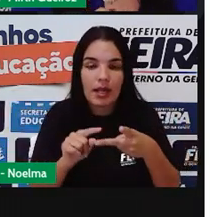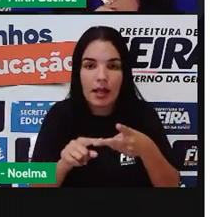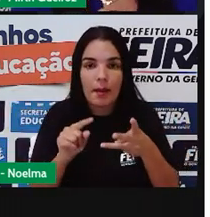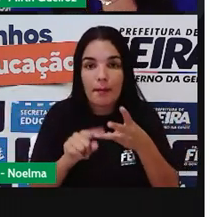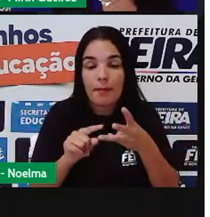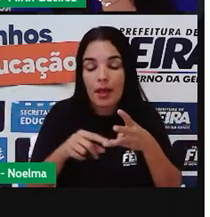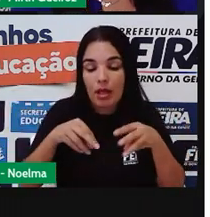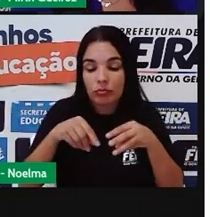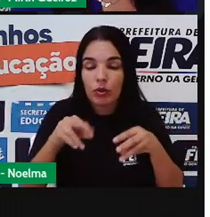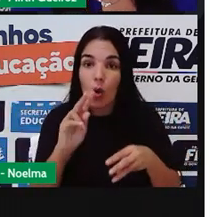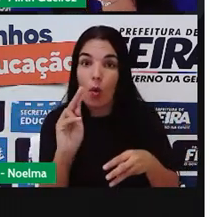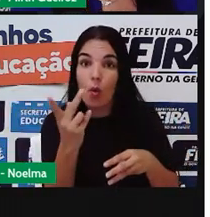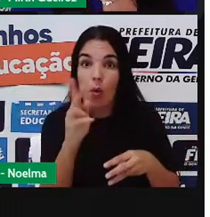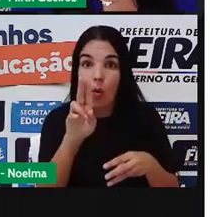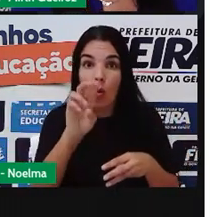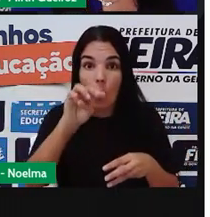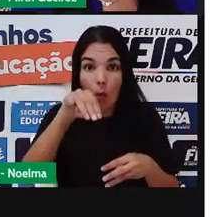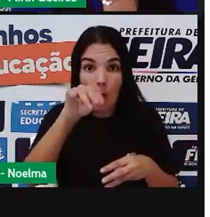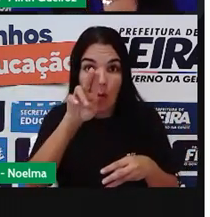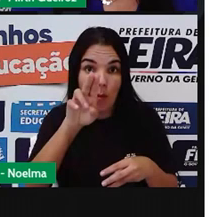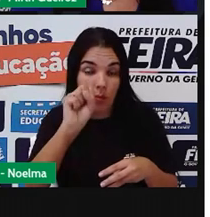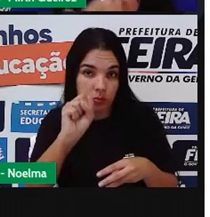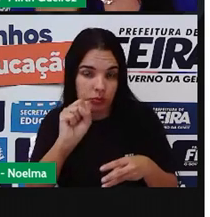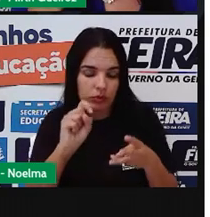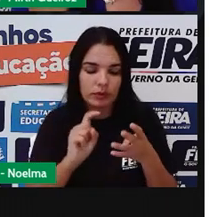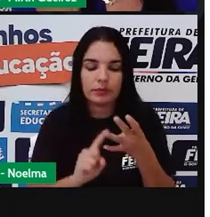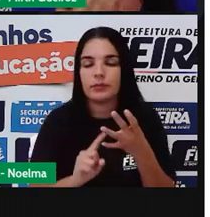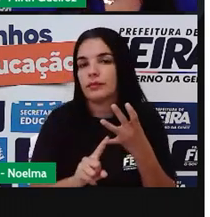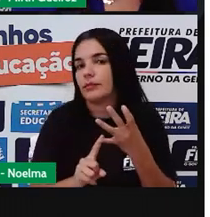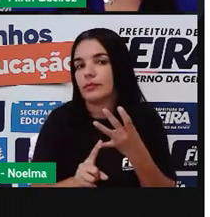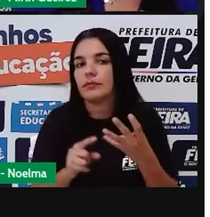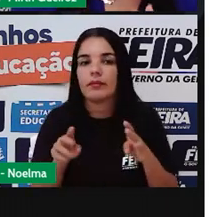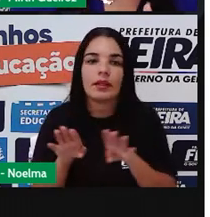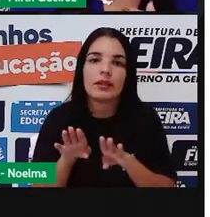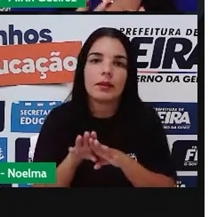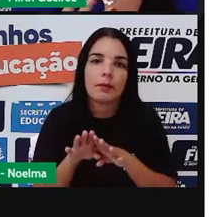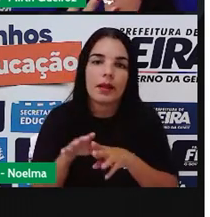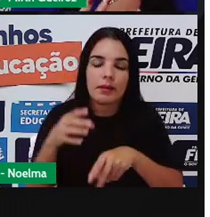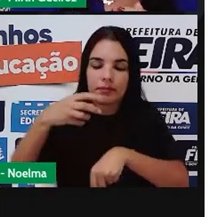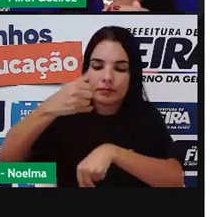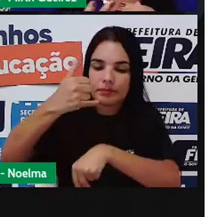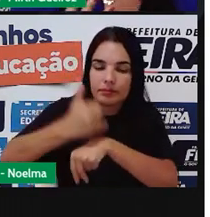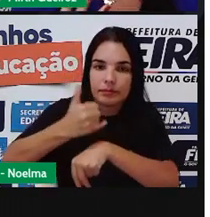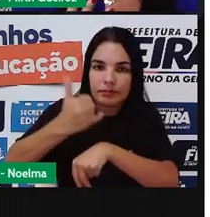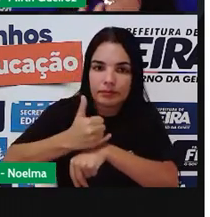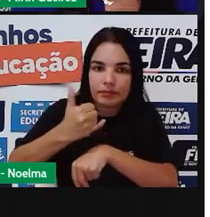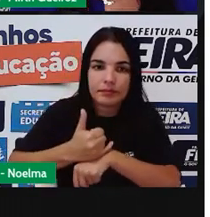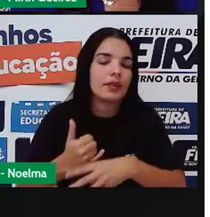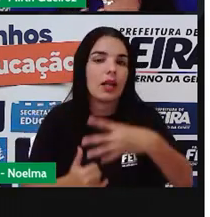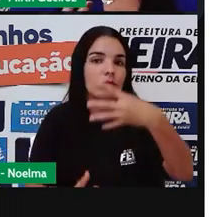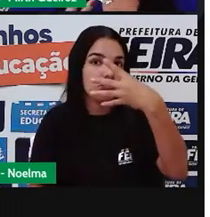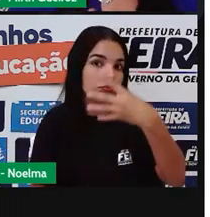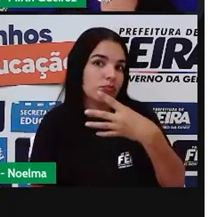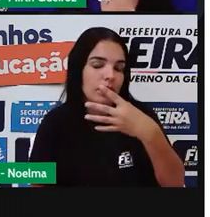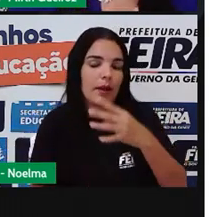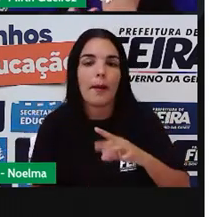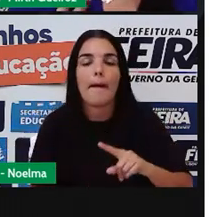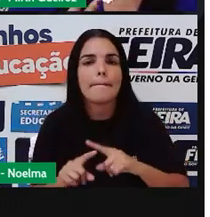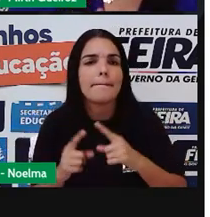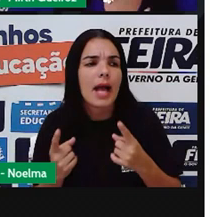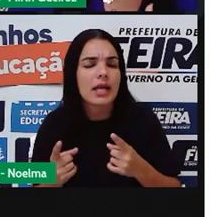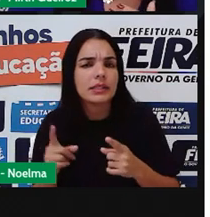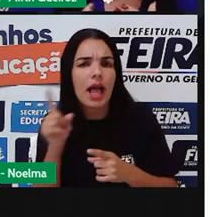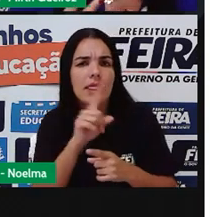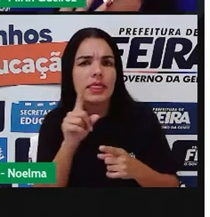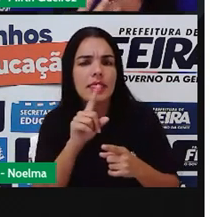o solo imúmero ou imítero, certo? Nós falamos sobre esses 4 tipos de solos. Só que nós